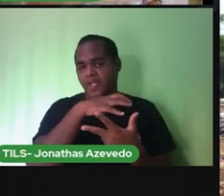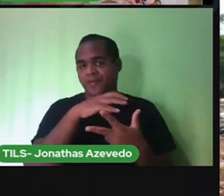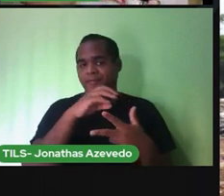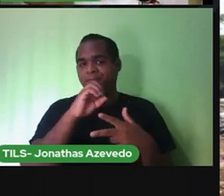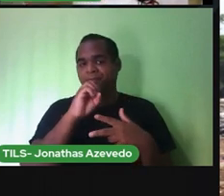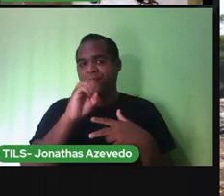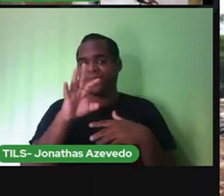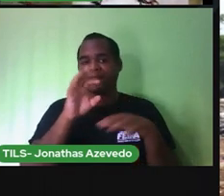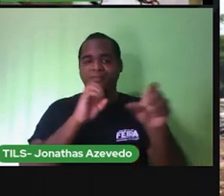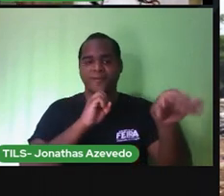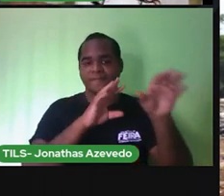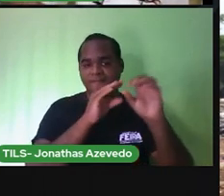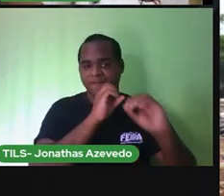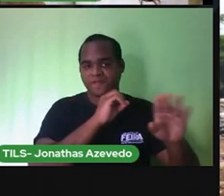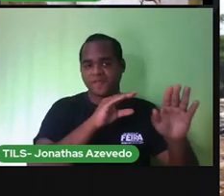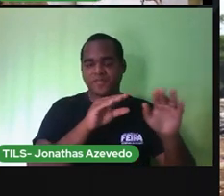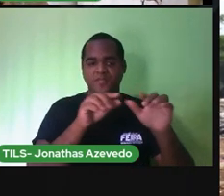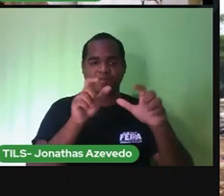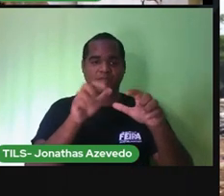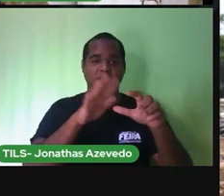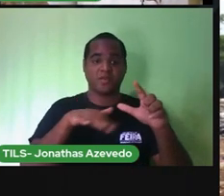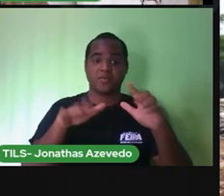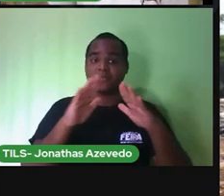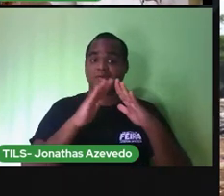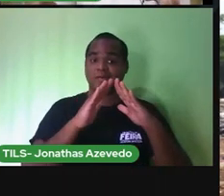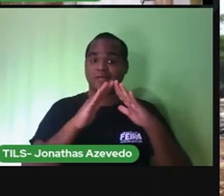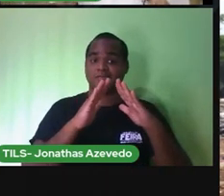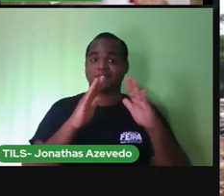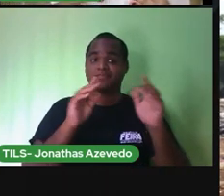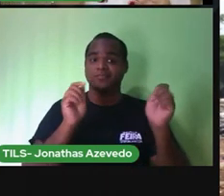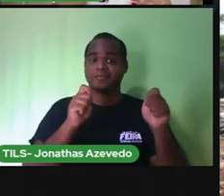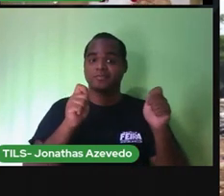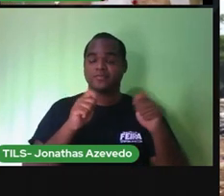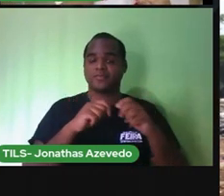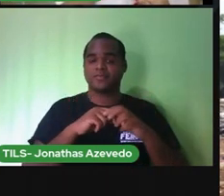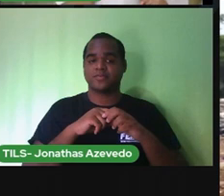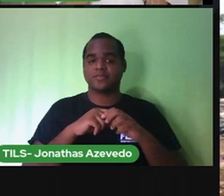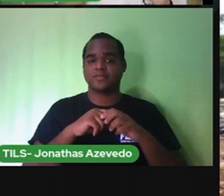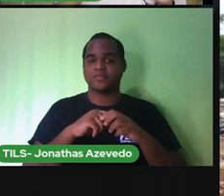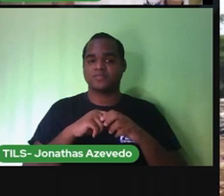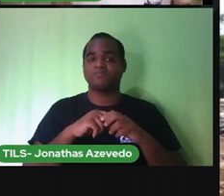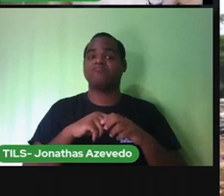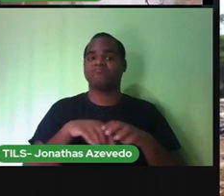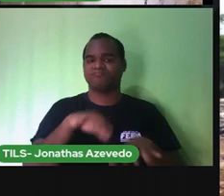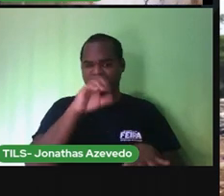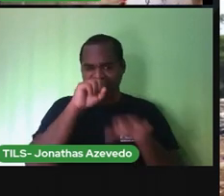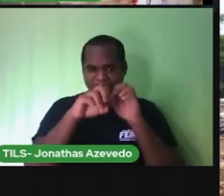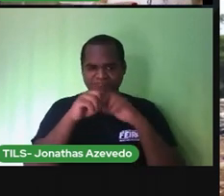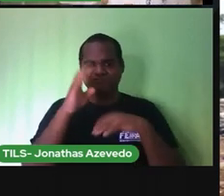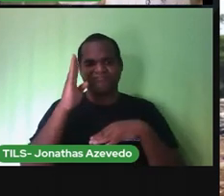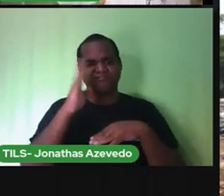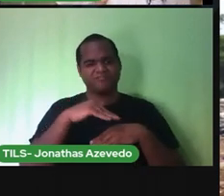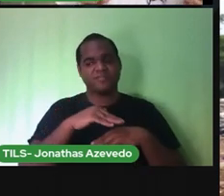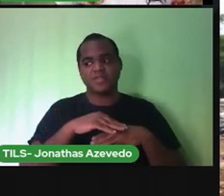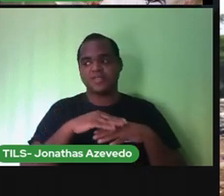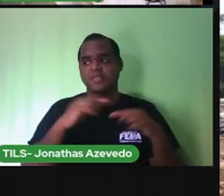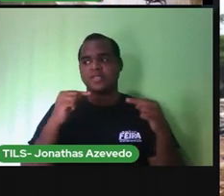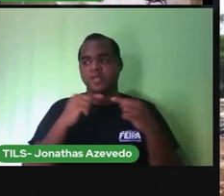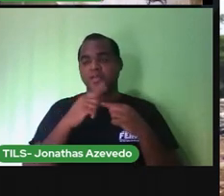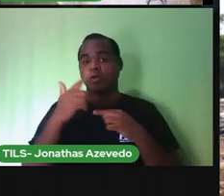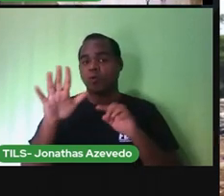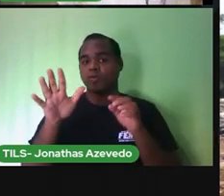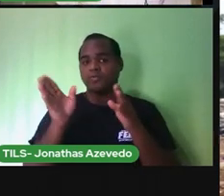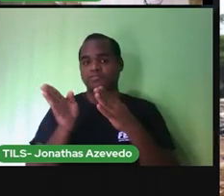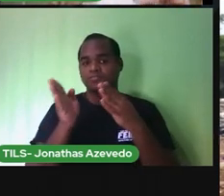e eles acabam indo para a nossa casa fora o mau cheiro e como a prof falou no outro slide o